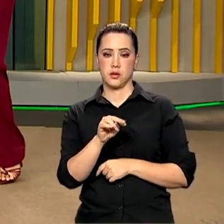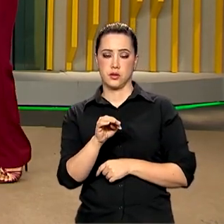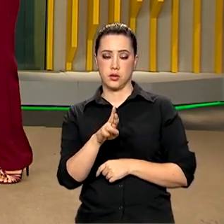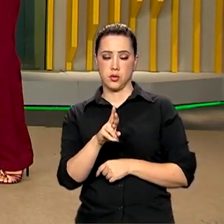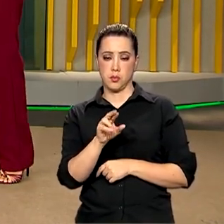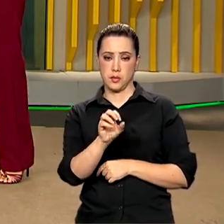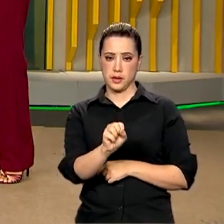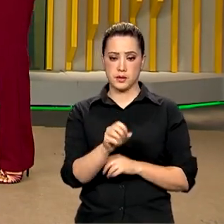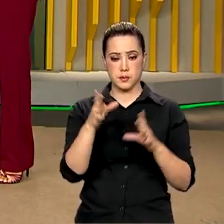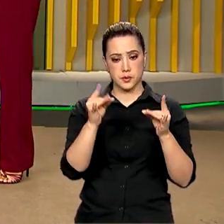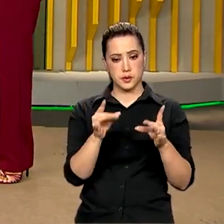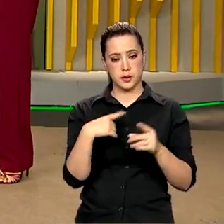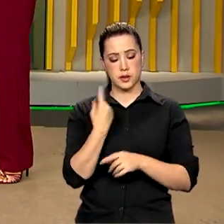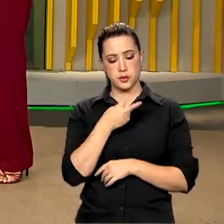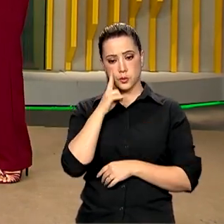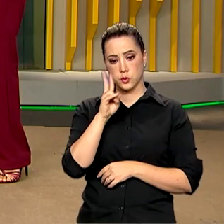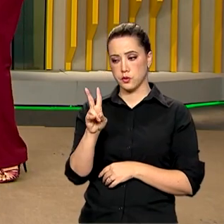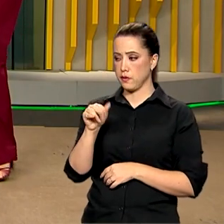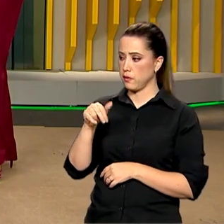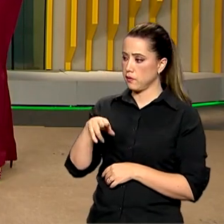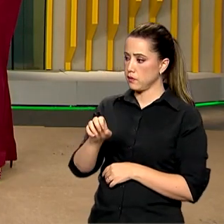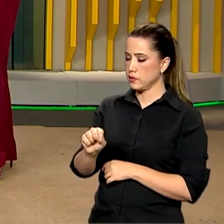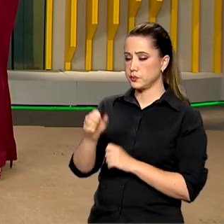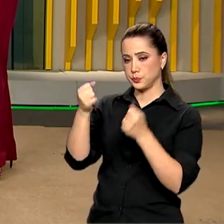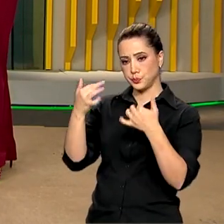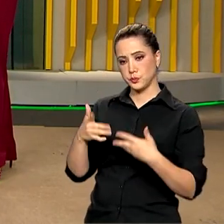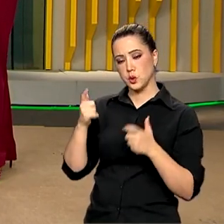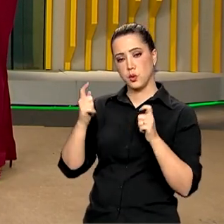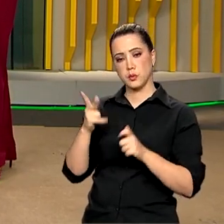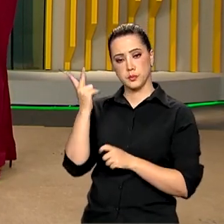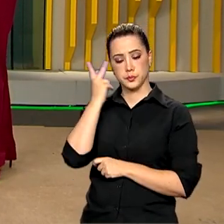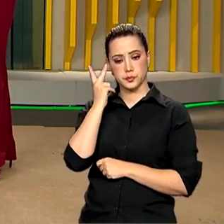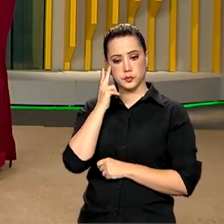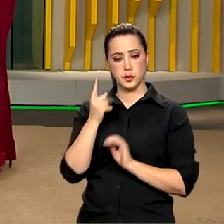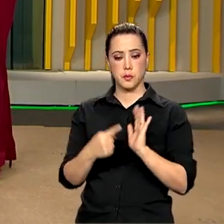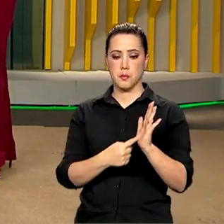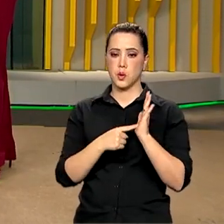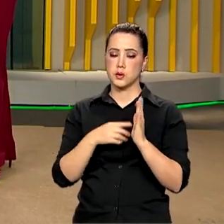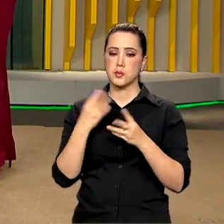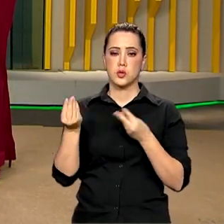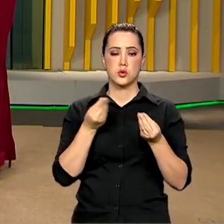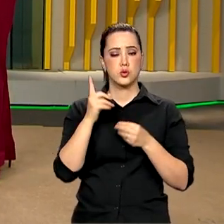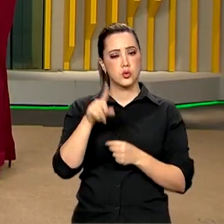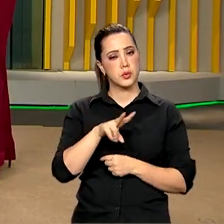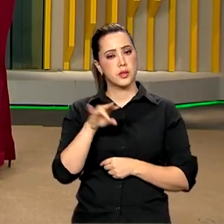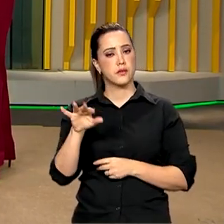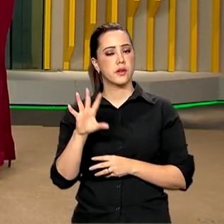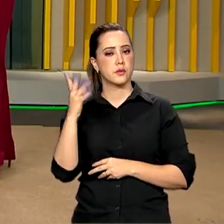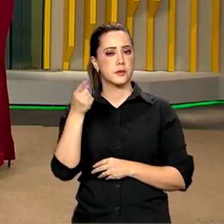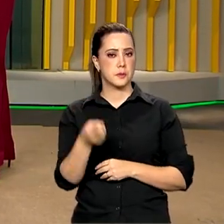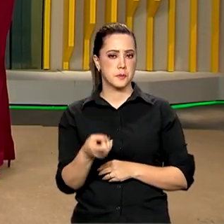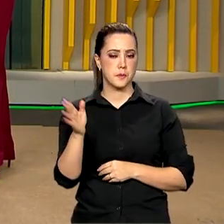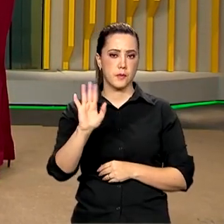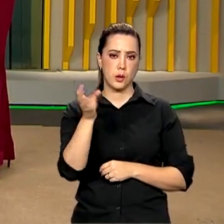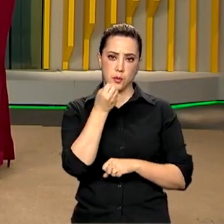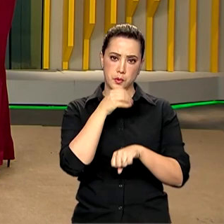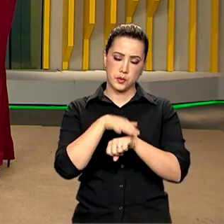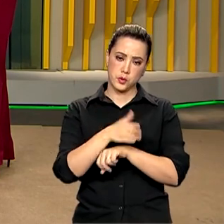Vanessa Casalino, que já está ali direto de São Paulo e conta pra gente como é que vai funcionar. Boa noite, Vanessa.